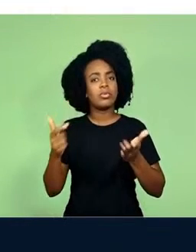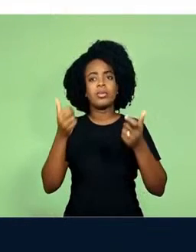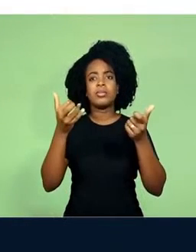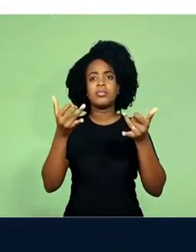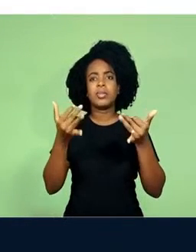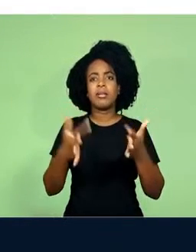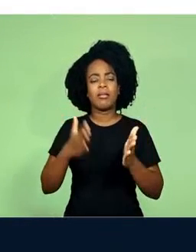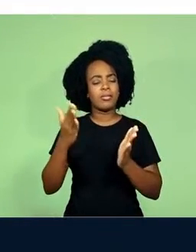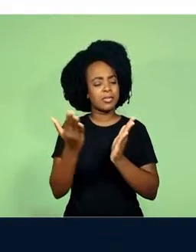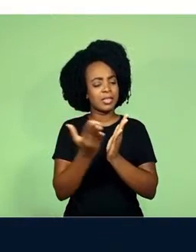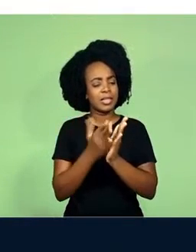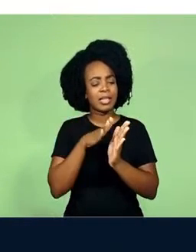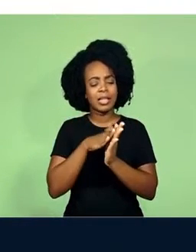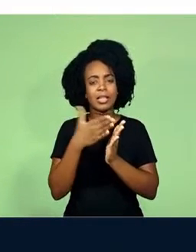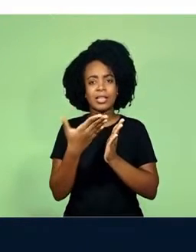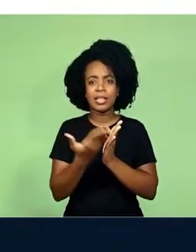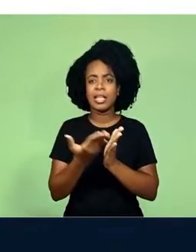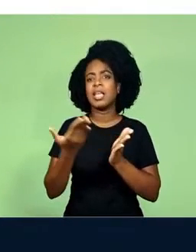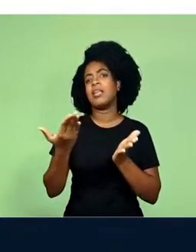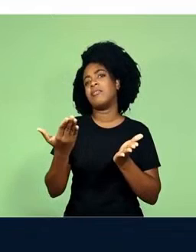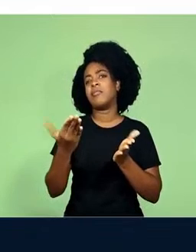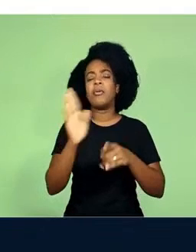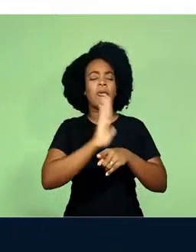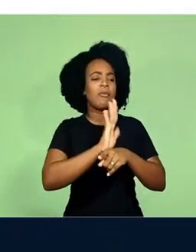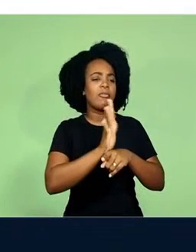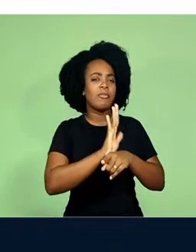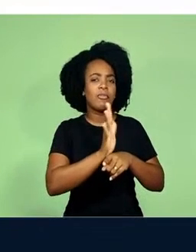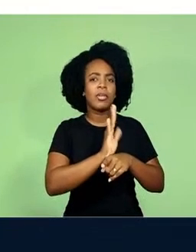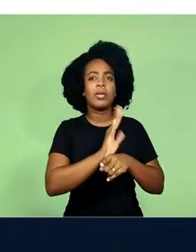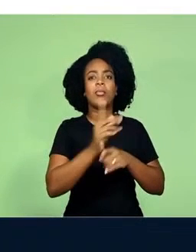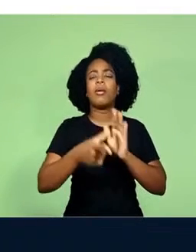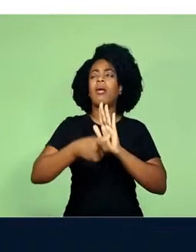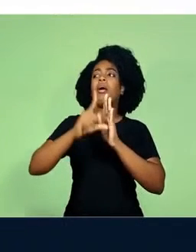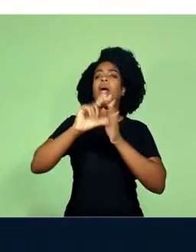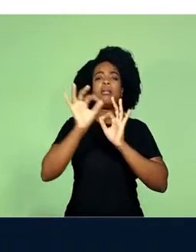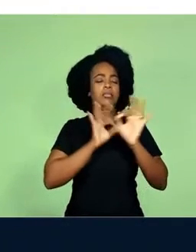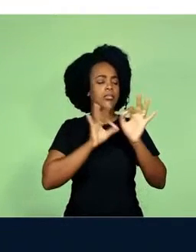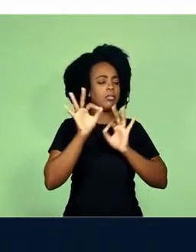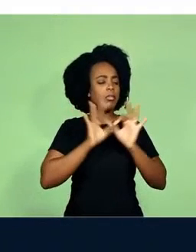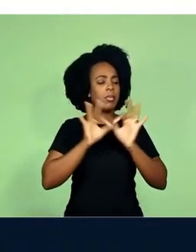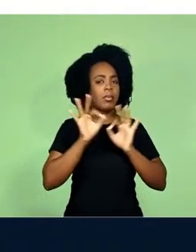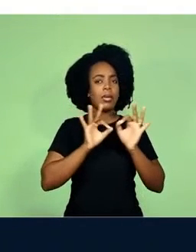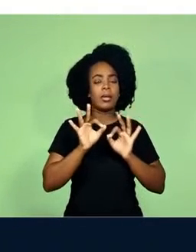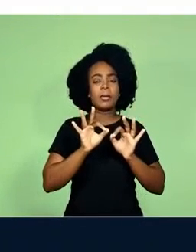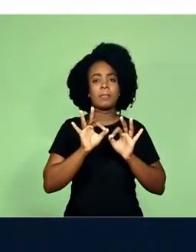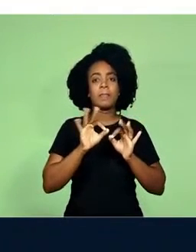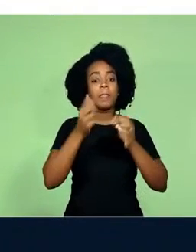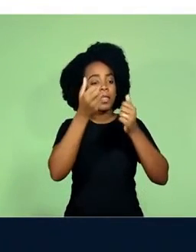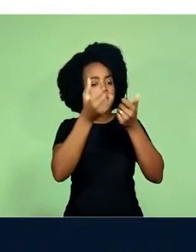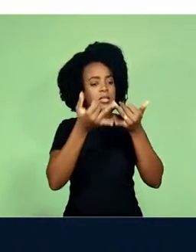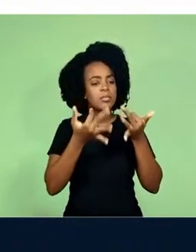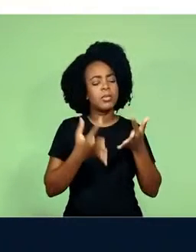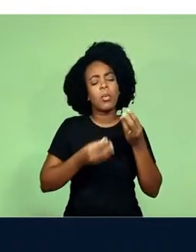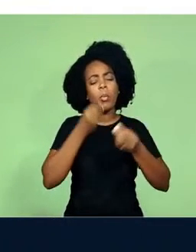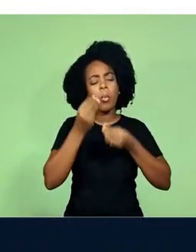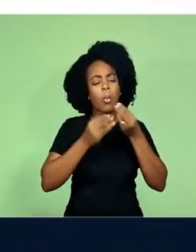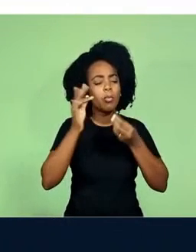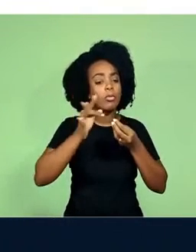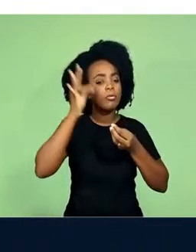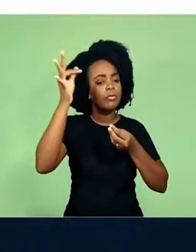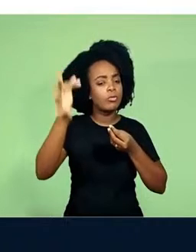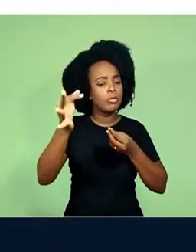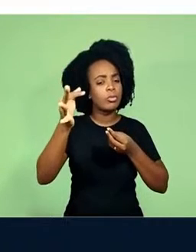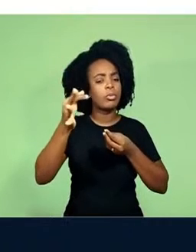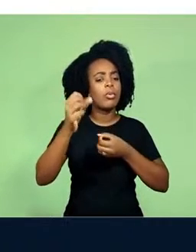falando de livros ou filmes que foram produzidos antes do ano 2000, descrevendo como seria esse